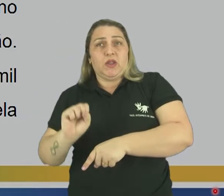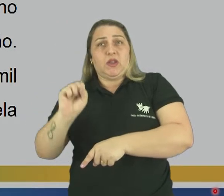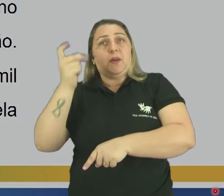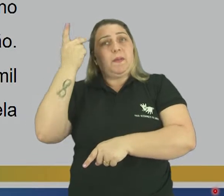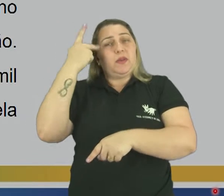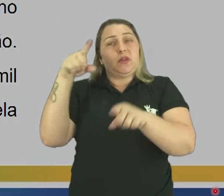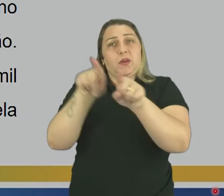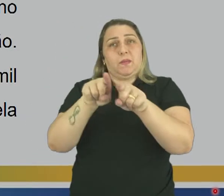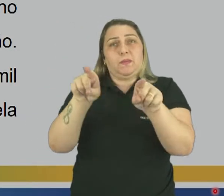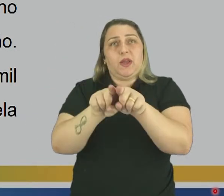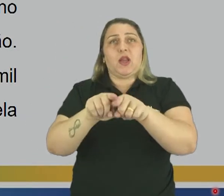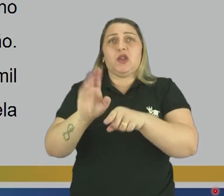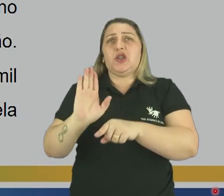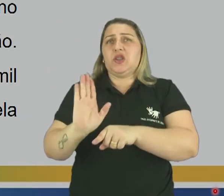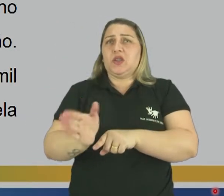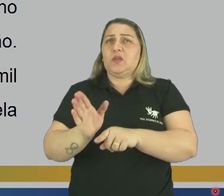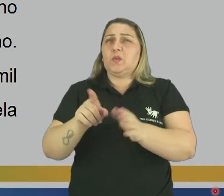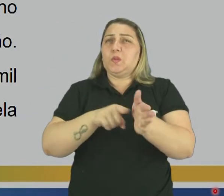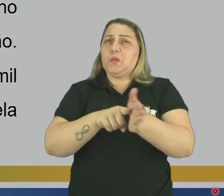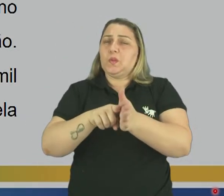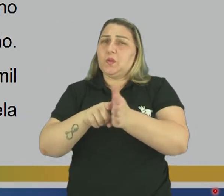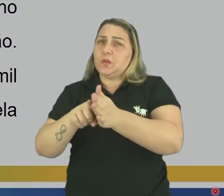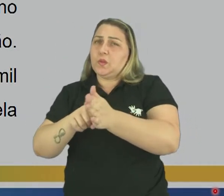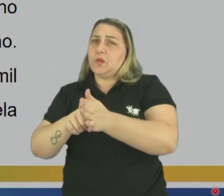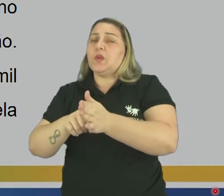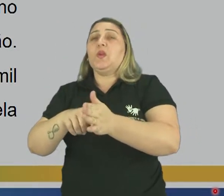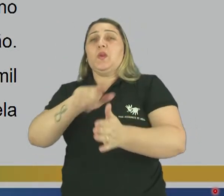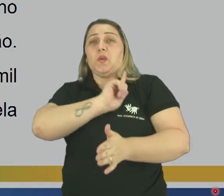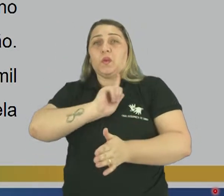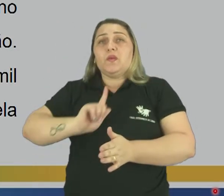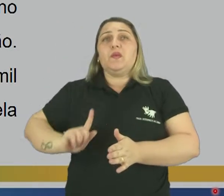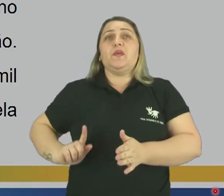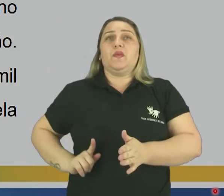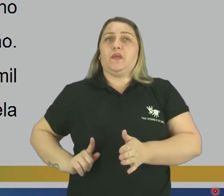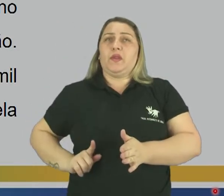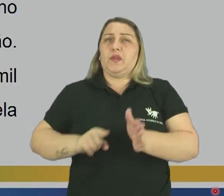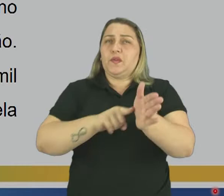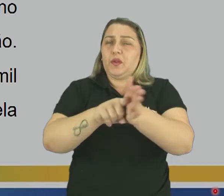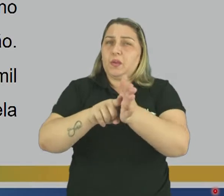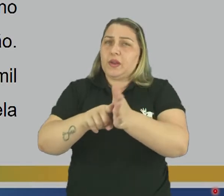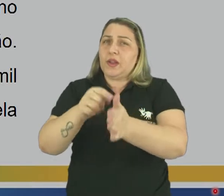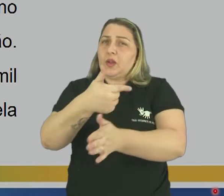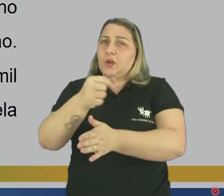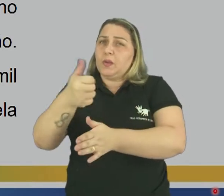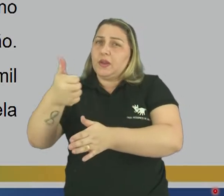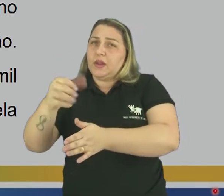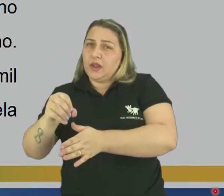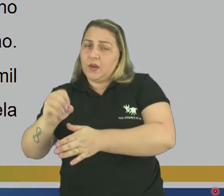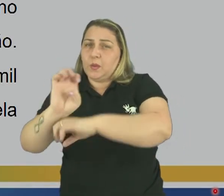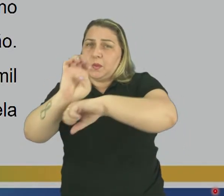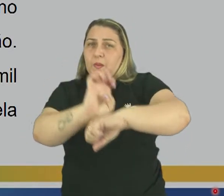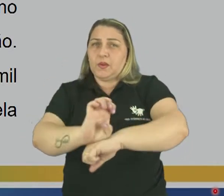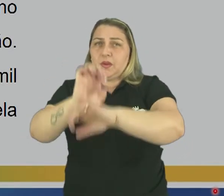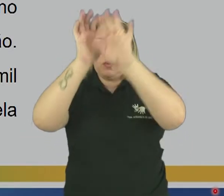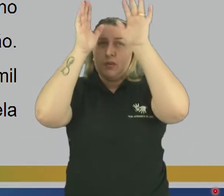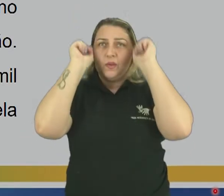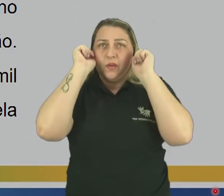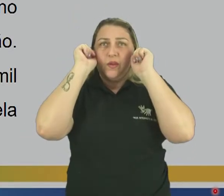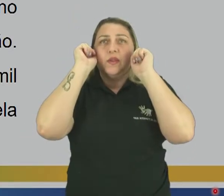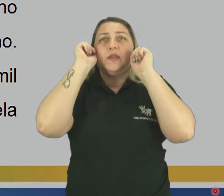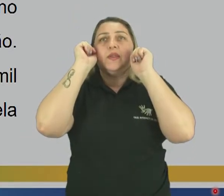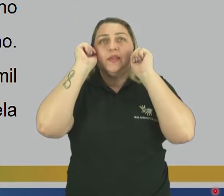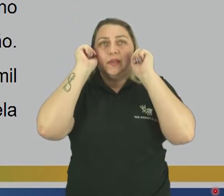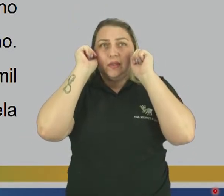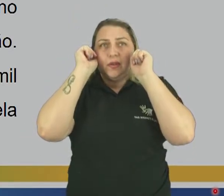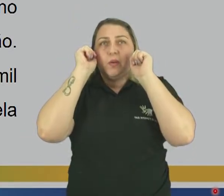paulistas. De acordo com dados da agência do governo, desde 2010, o estado do Acre é